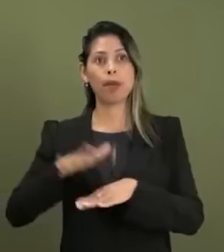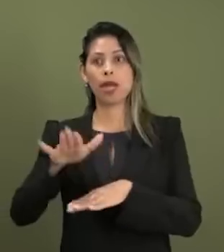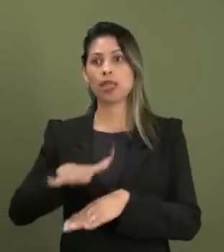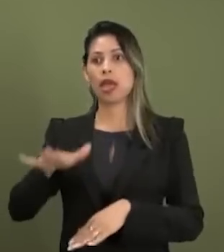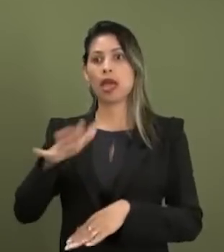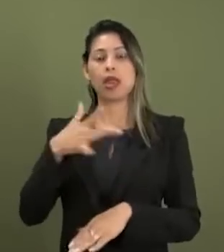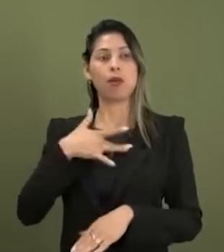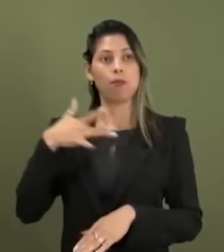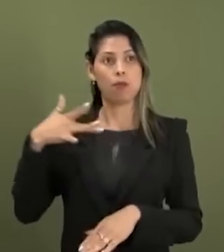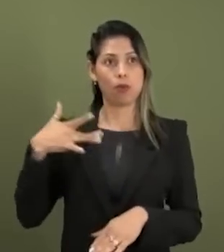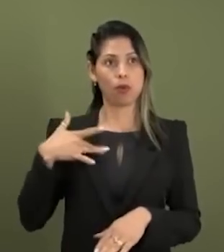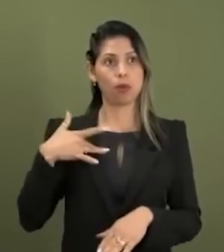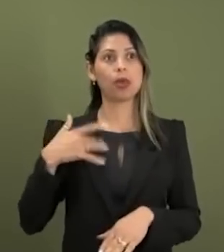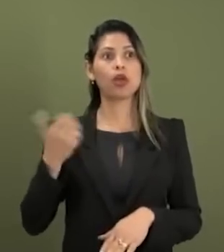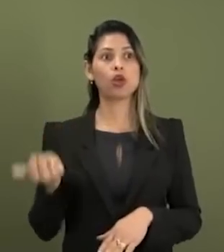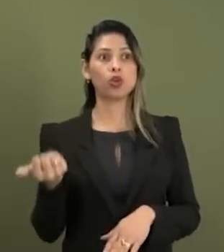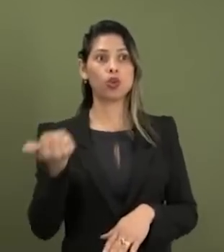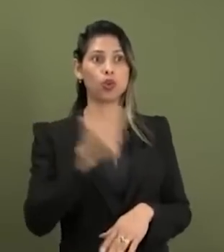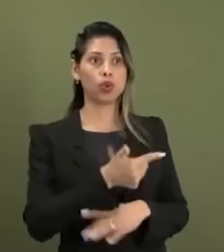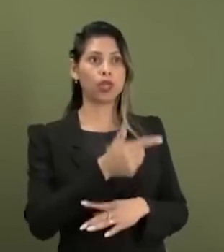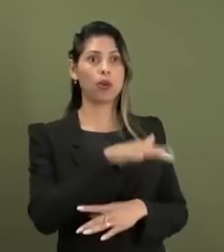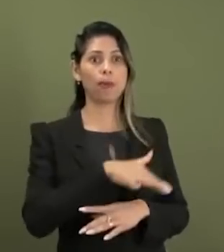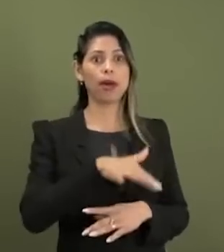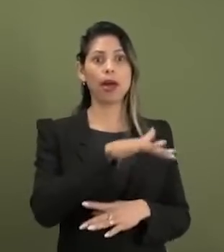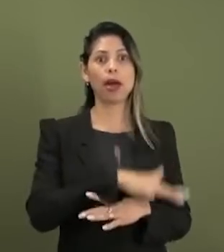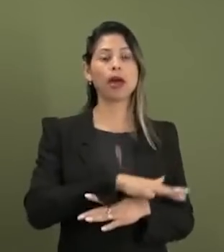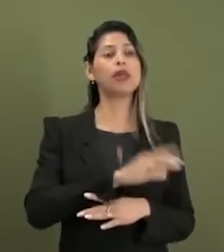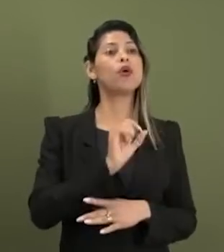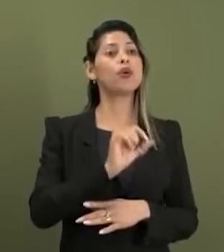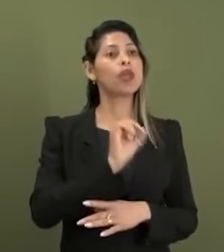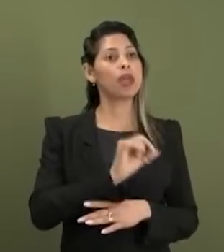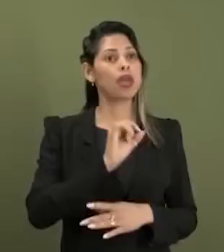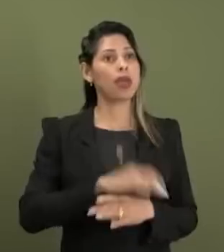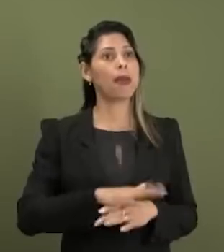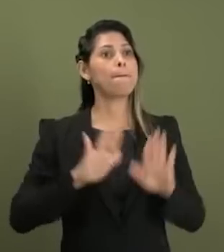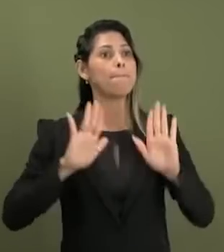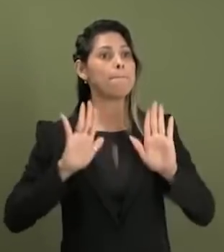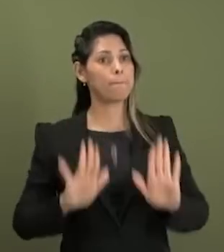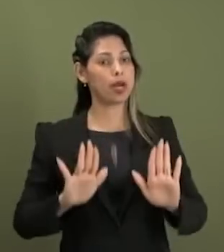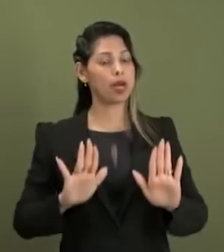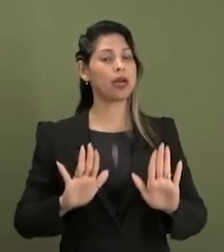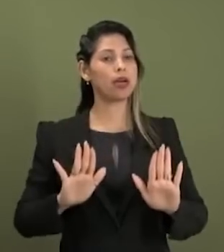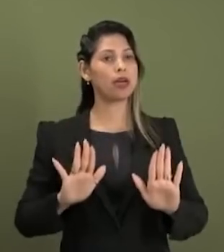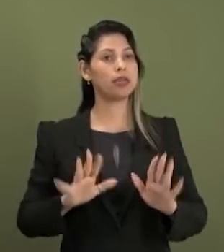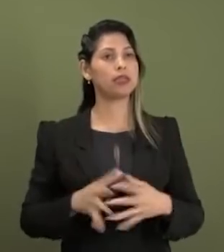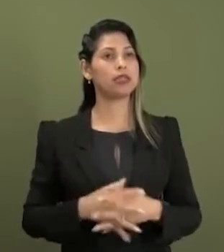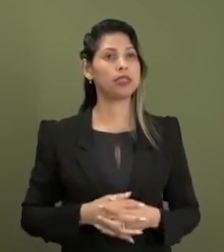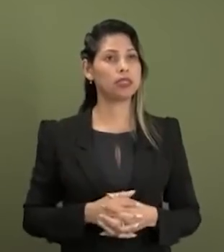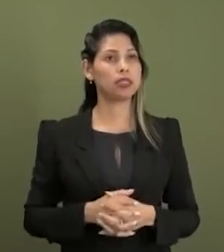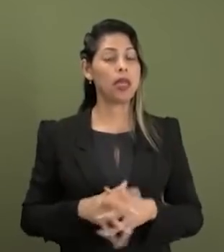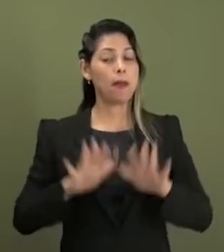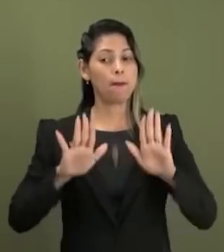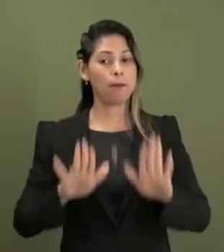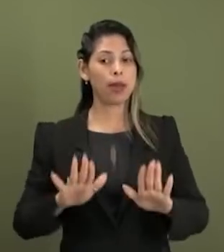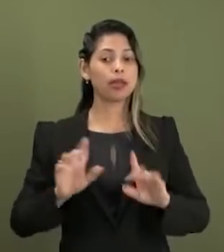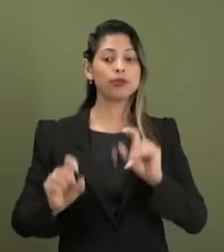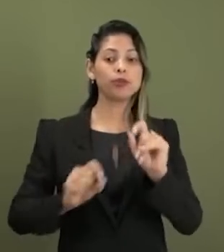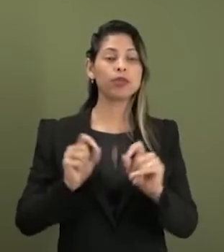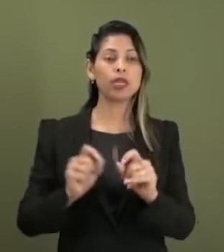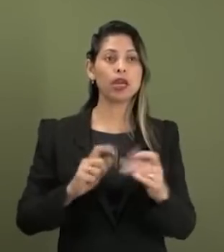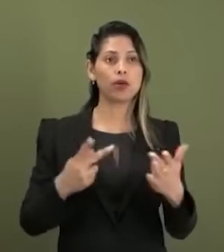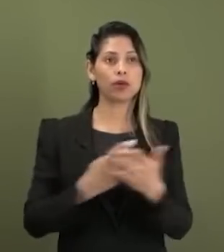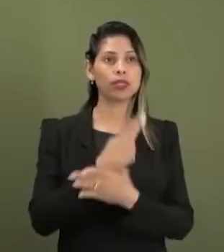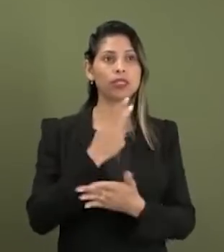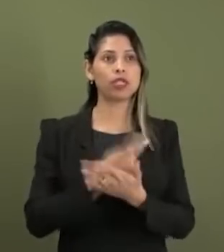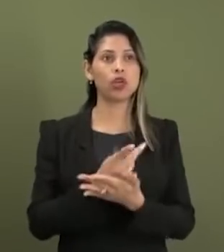uma questão judicial ou uma questão penal, o foro de definição desta realidade é o